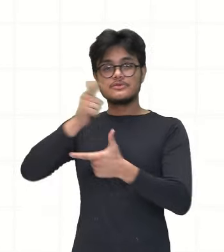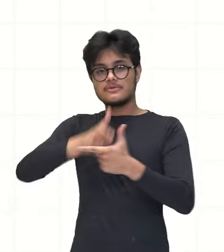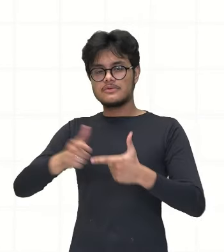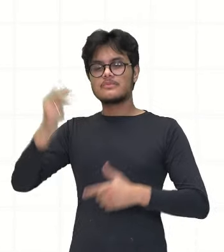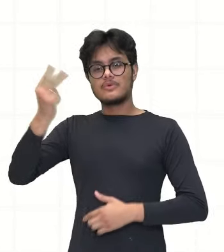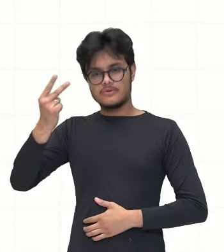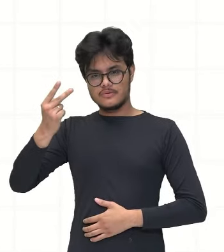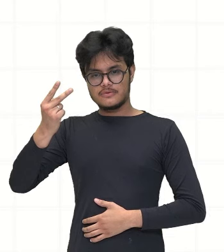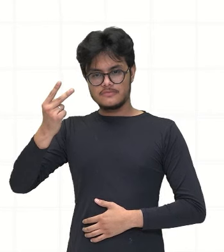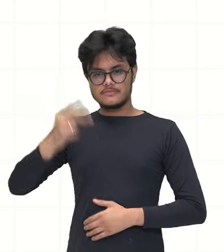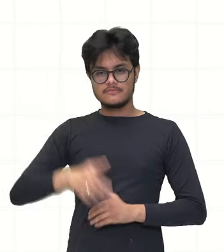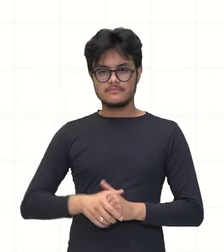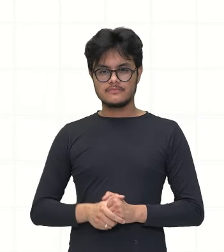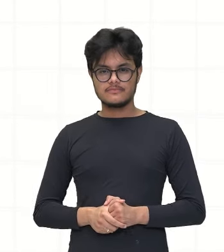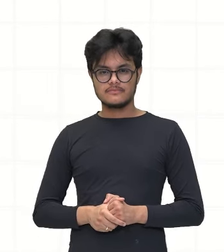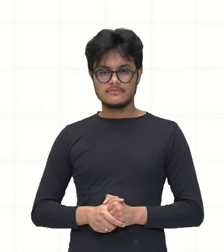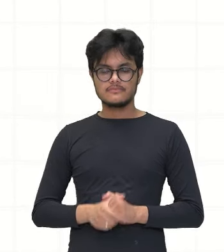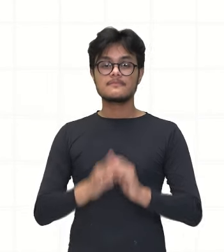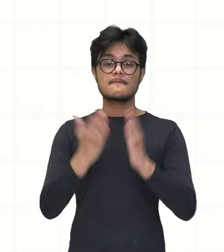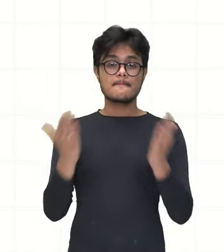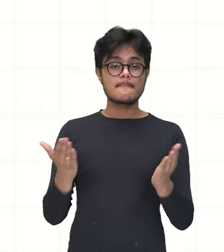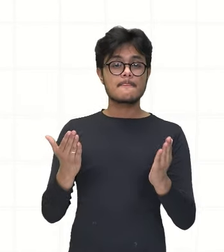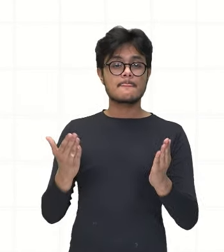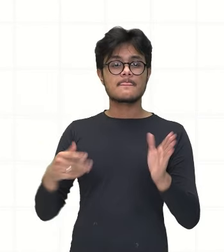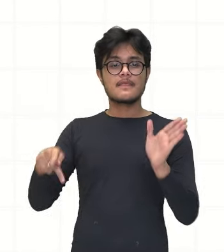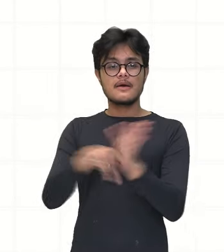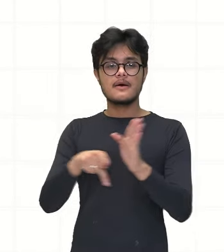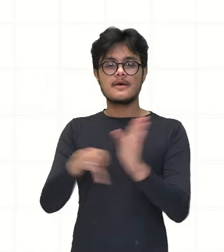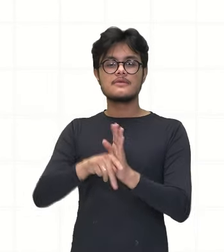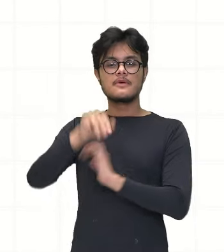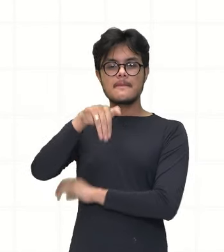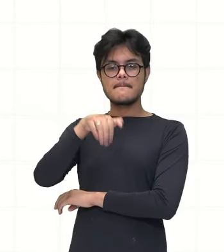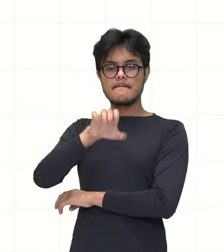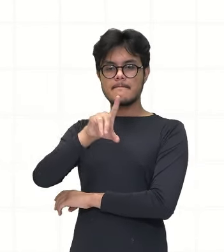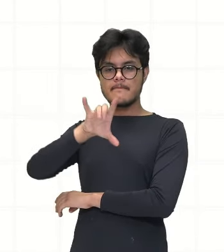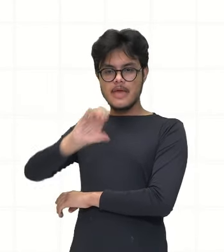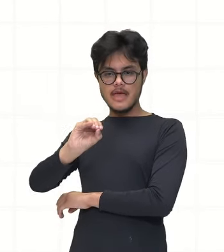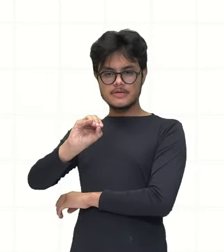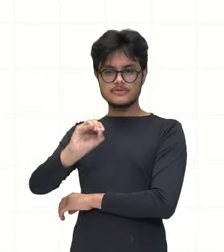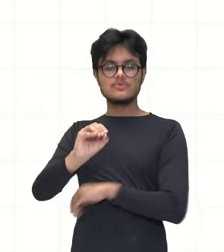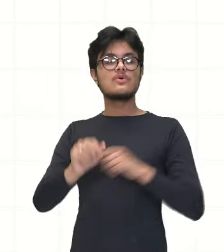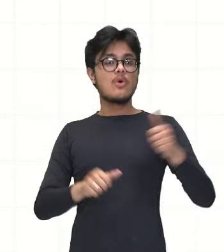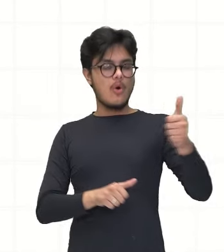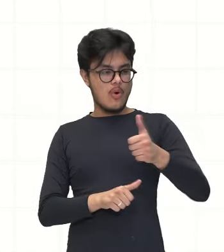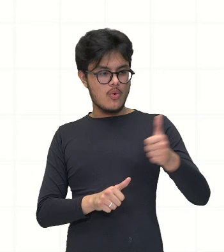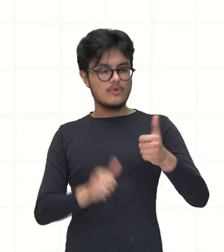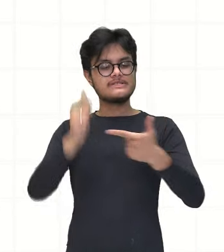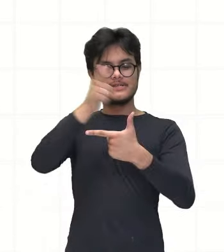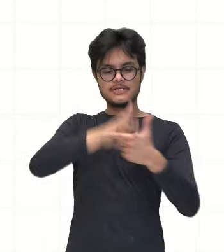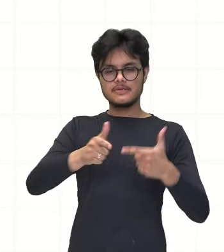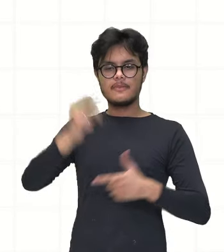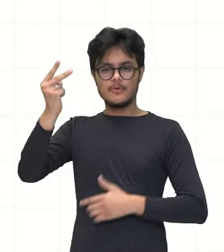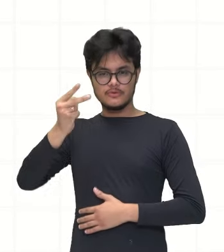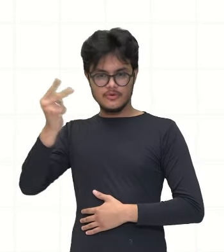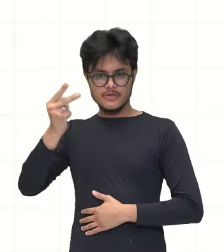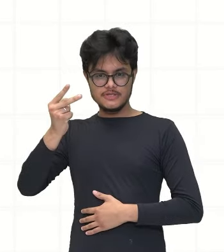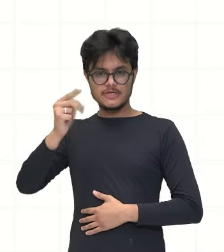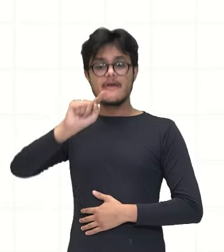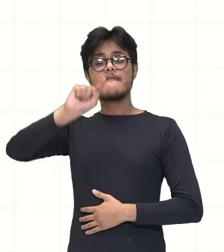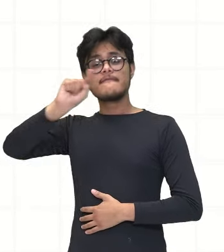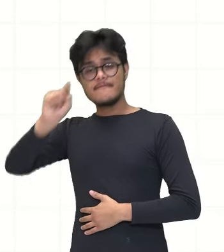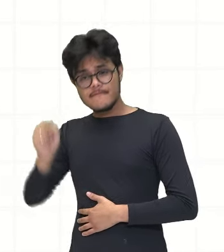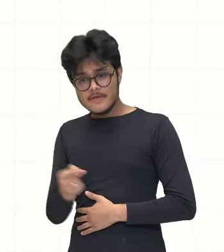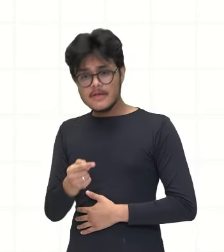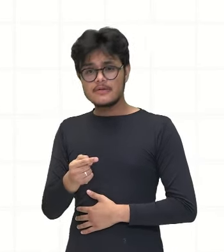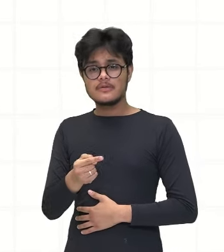2. Quer dizer, então, que o ponto médio aqui na letra A vai ser 11 sobre 2 vírgula